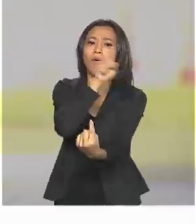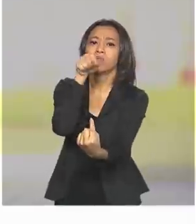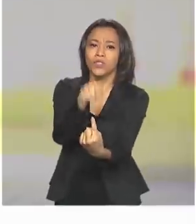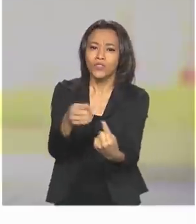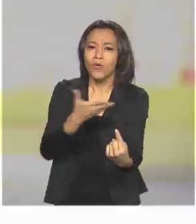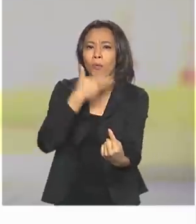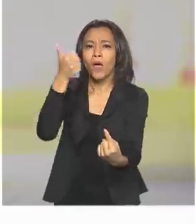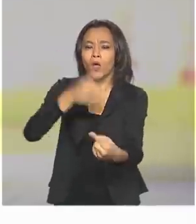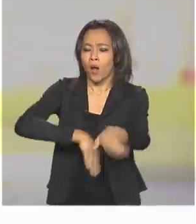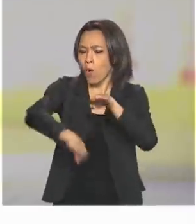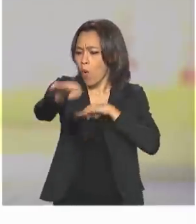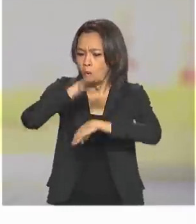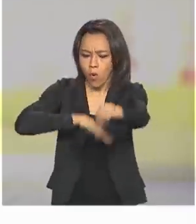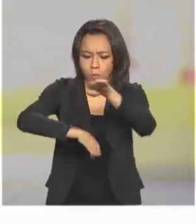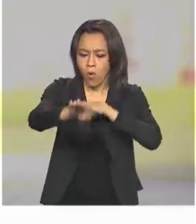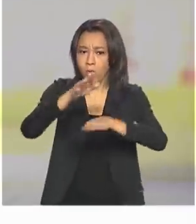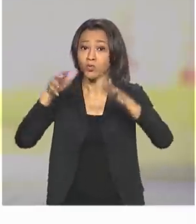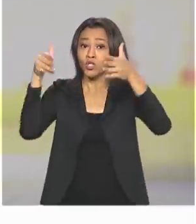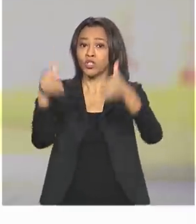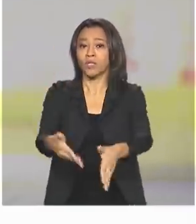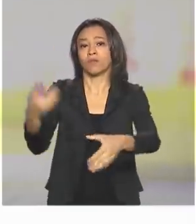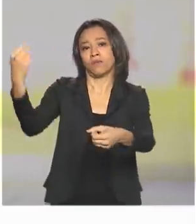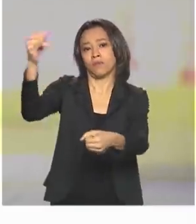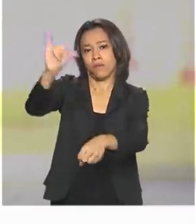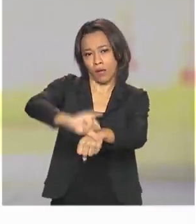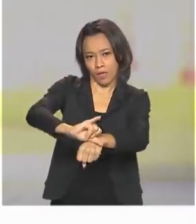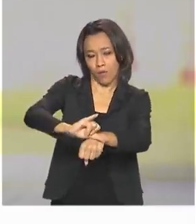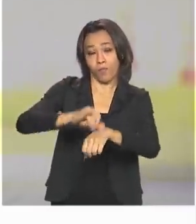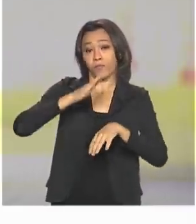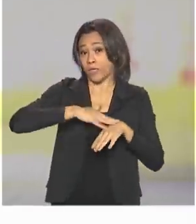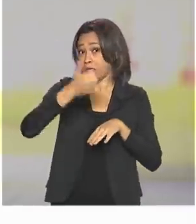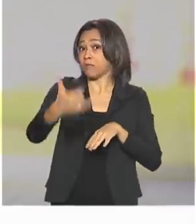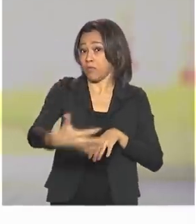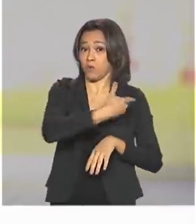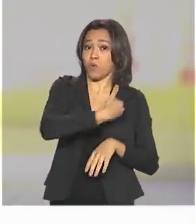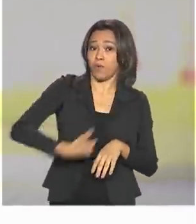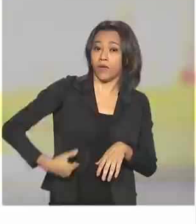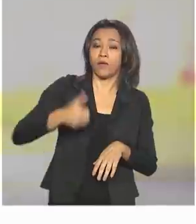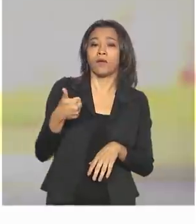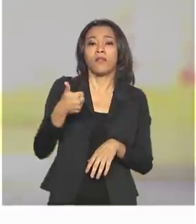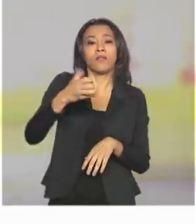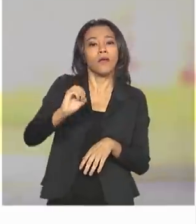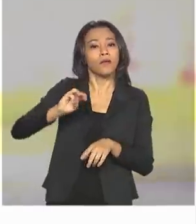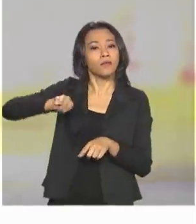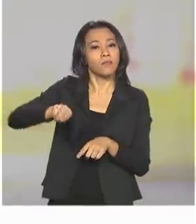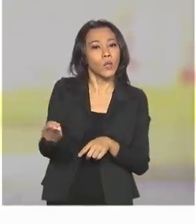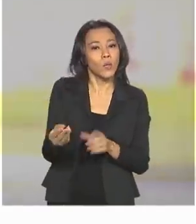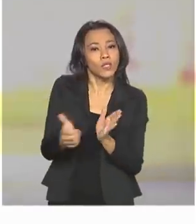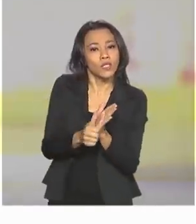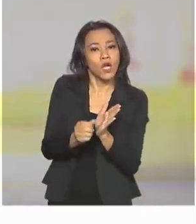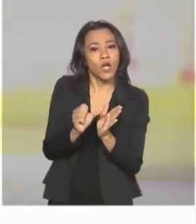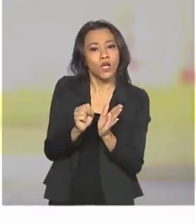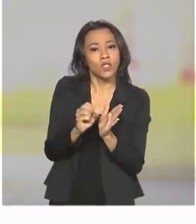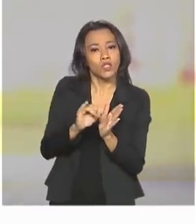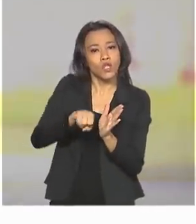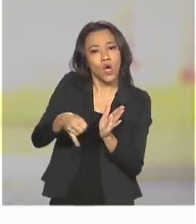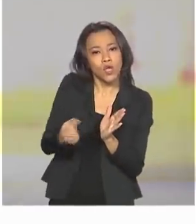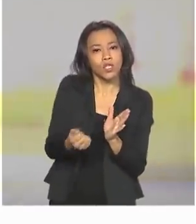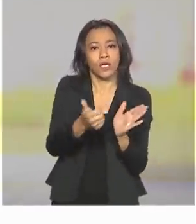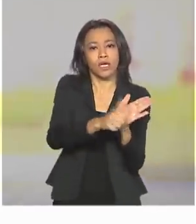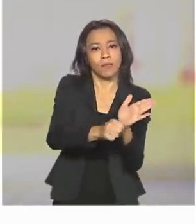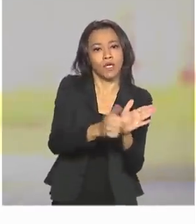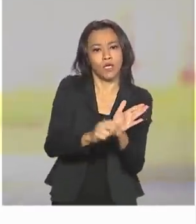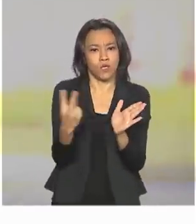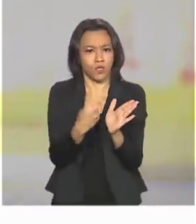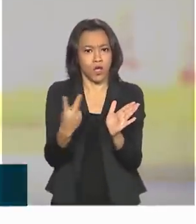trânsito na entrada da capital. Segundo o governo, cerca de 10 milhões de toneladas de soja e milho são transportadas por